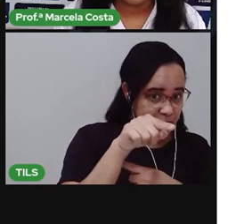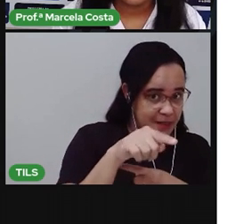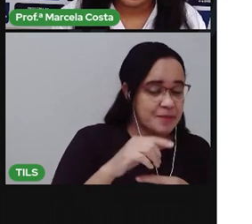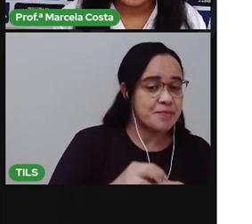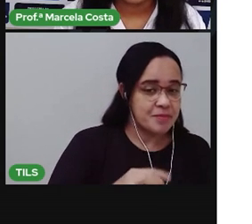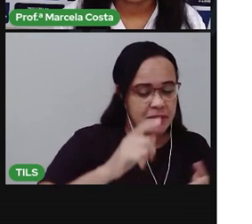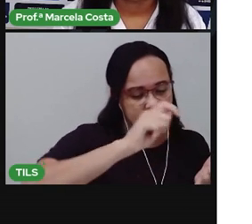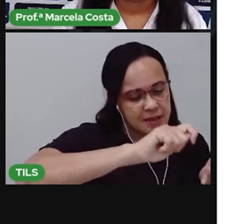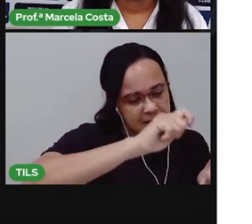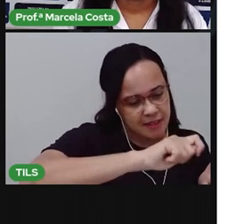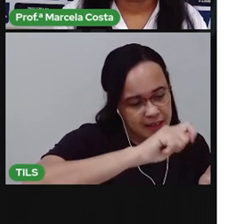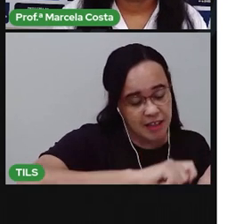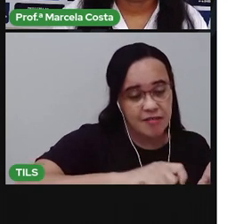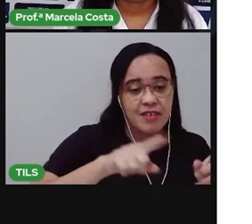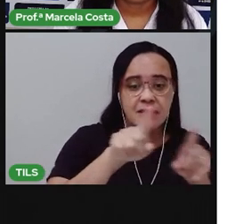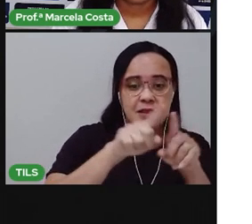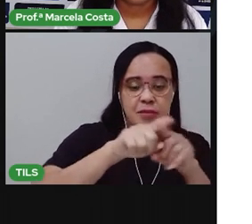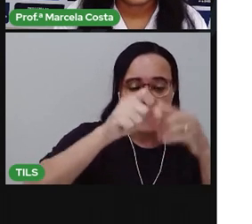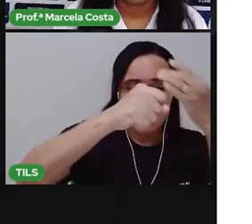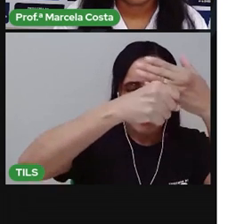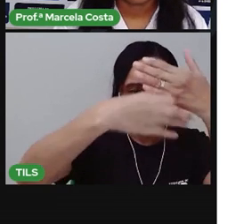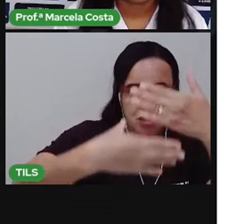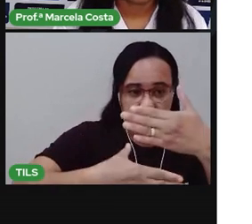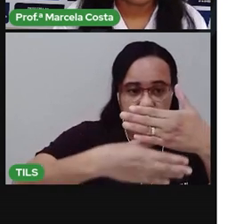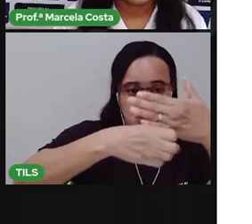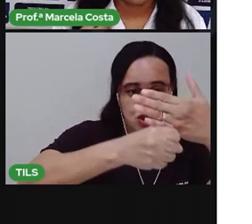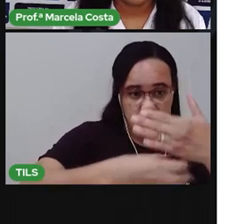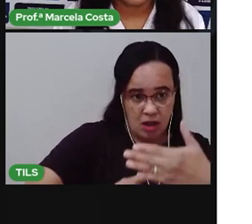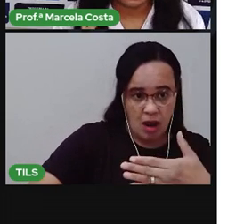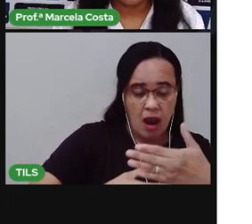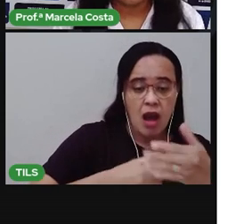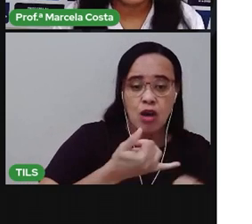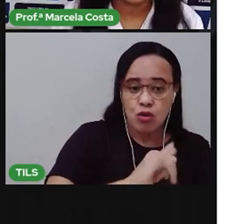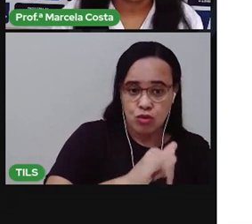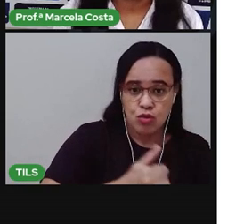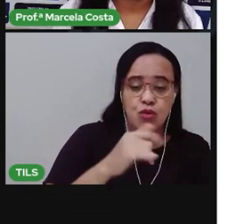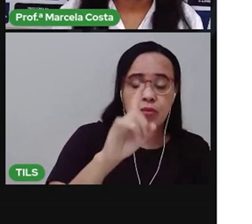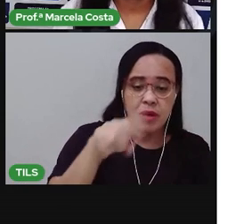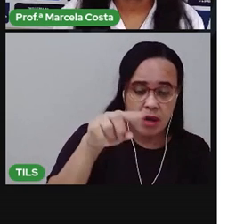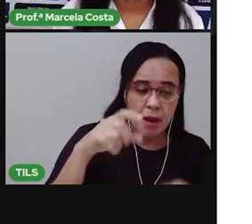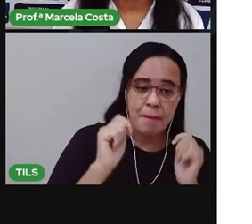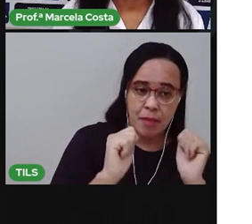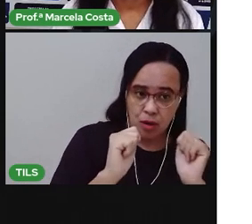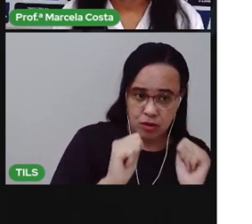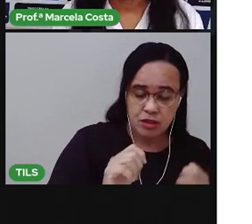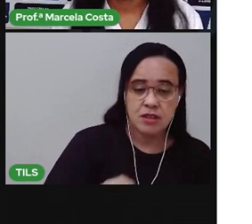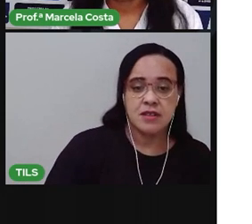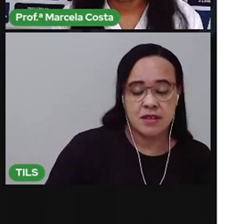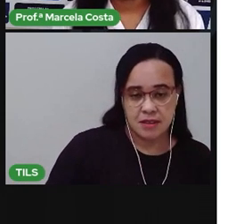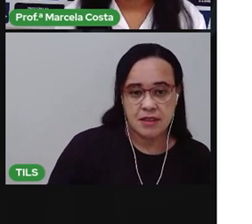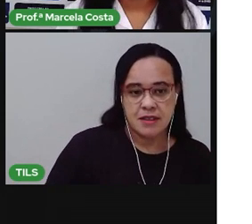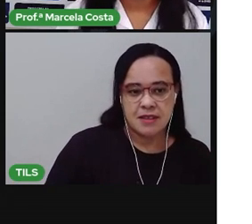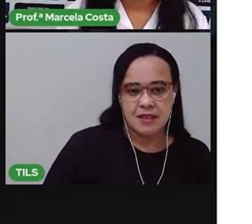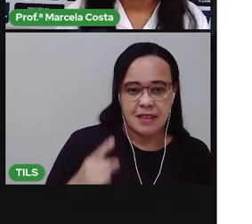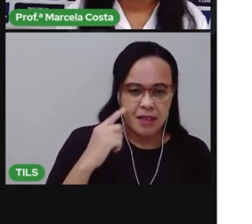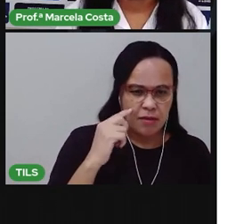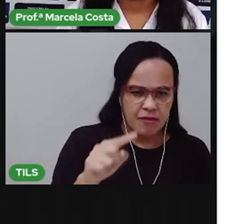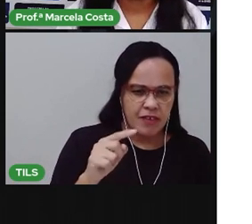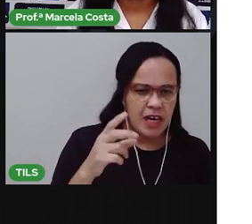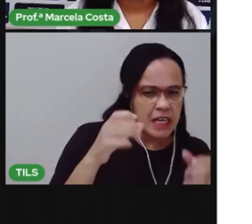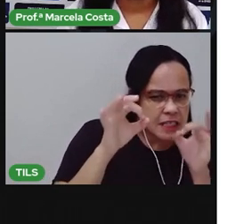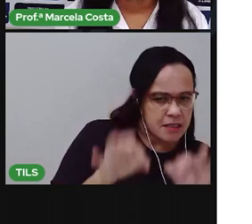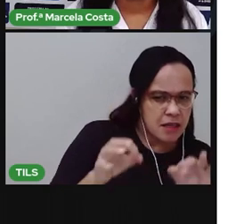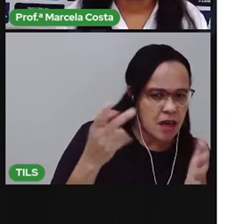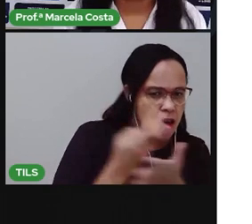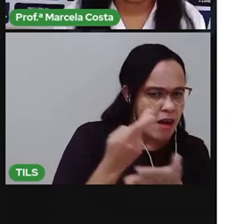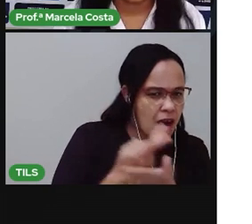escrever aí no chat, né, daqui do canal do YouTube, para que eu possa acompanhar, ver se você conseguiu acertar ou não. Tá